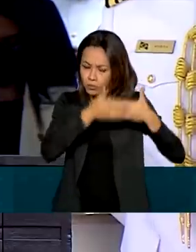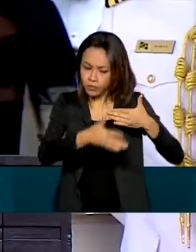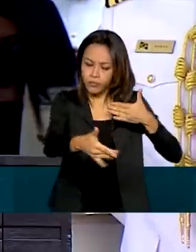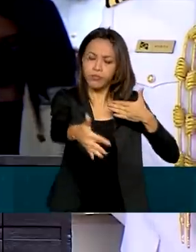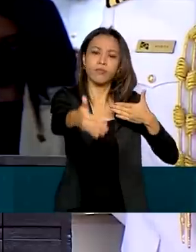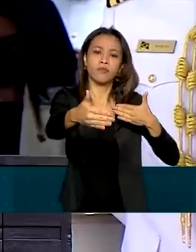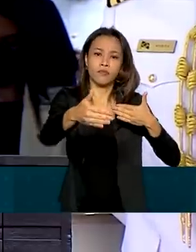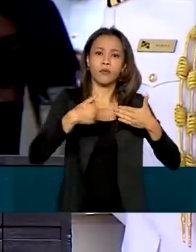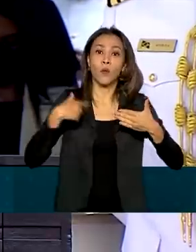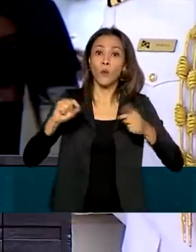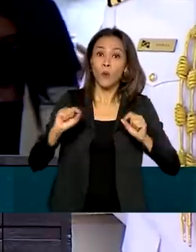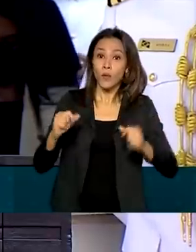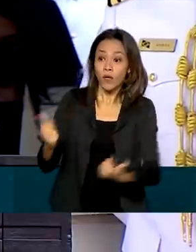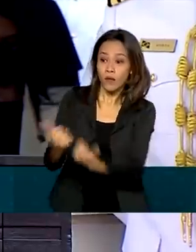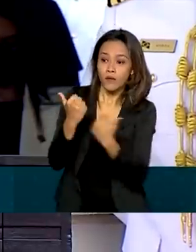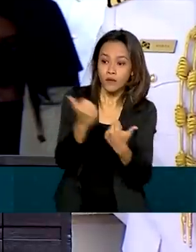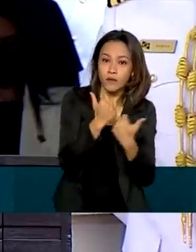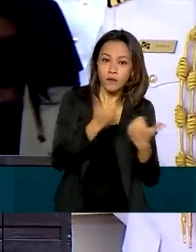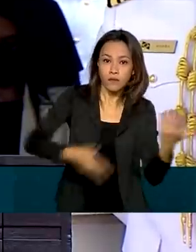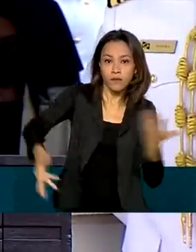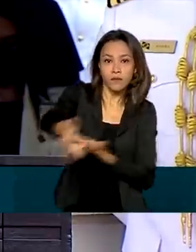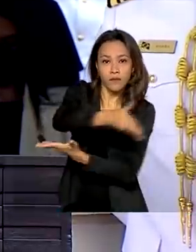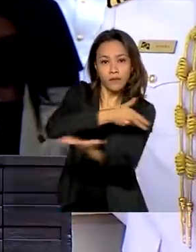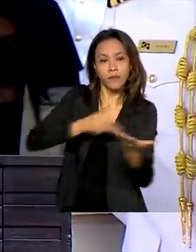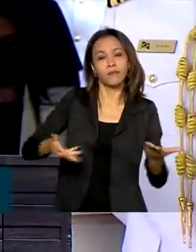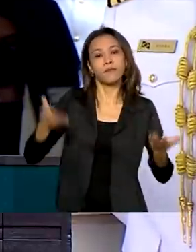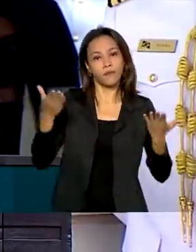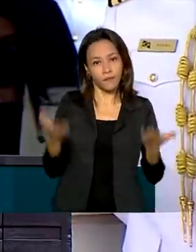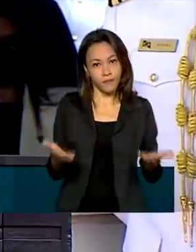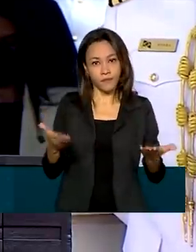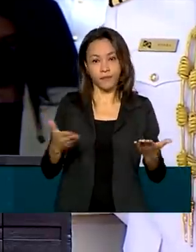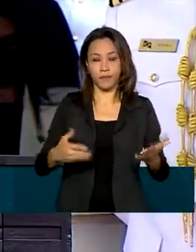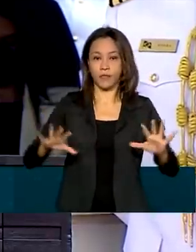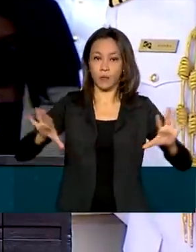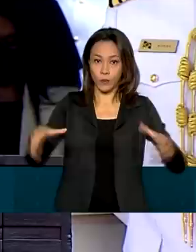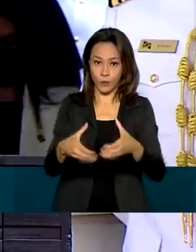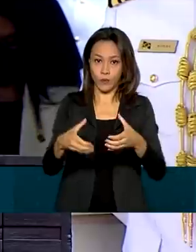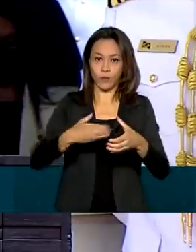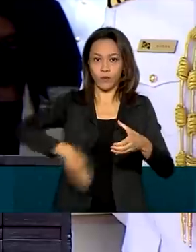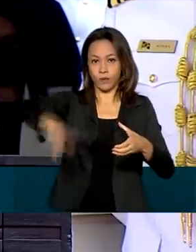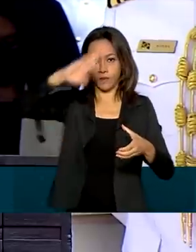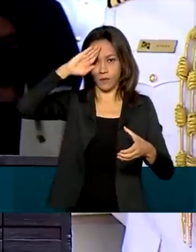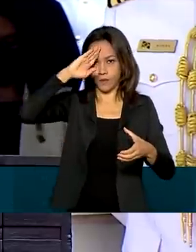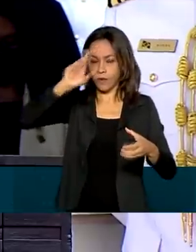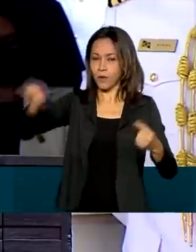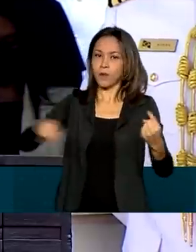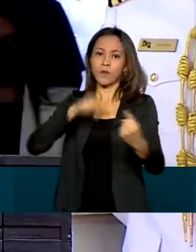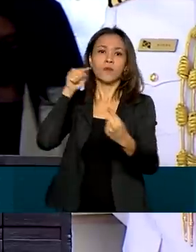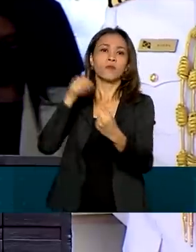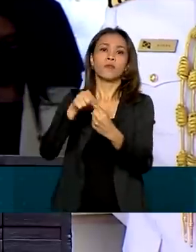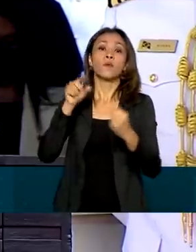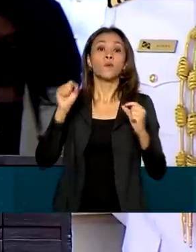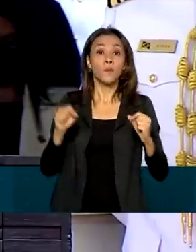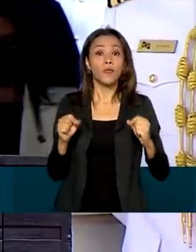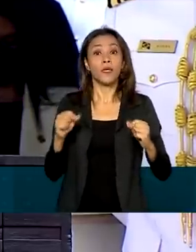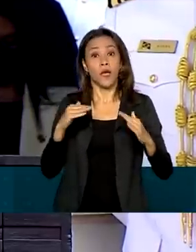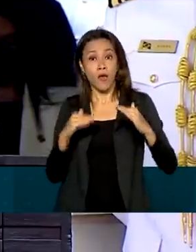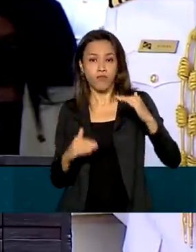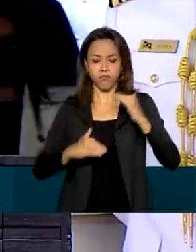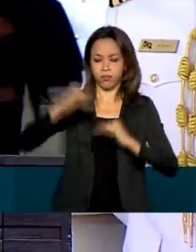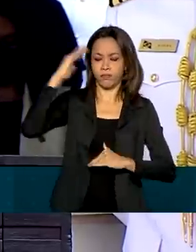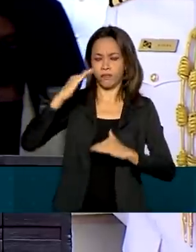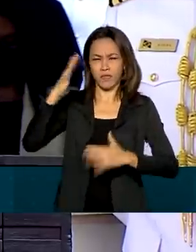de emprego conjunto levados a cabo pelo Estado-Maior Conjunto das Forças Armadas, visando a superação de todos os